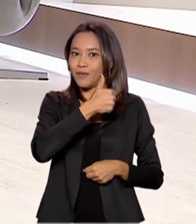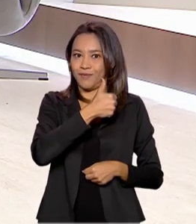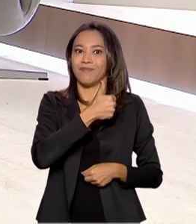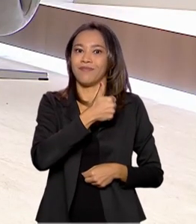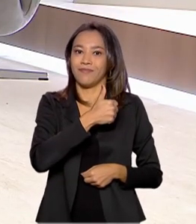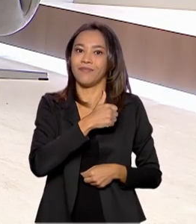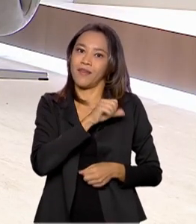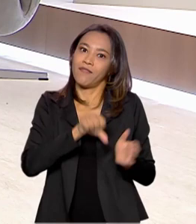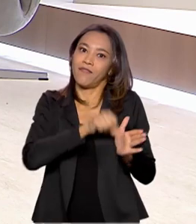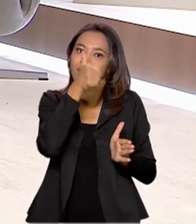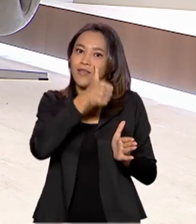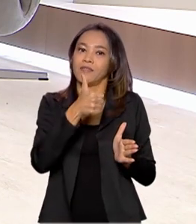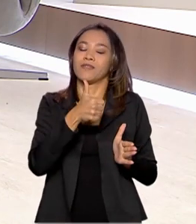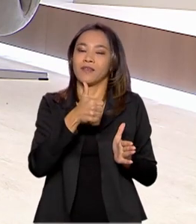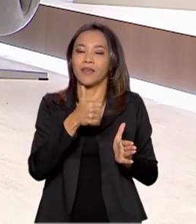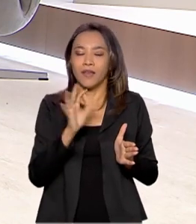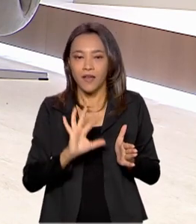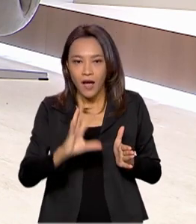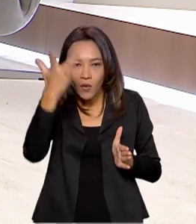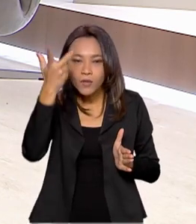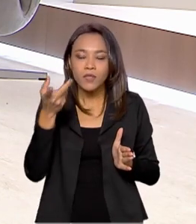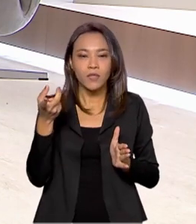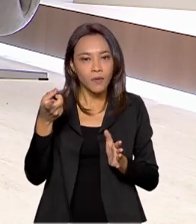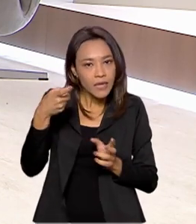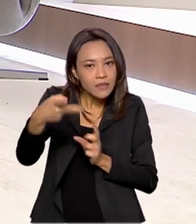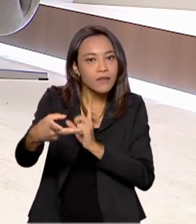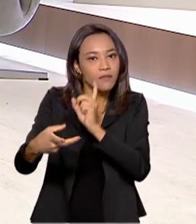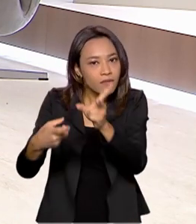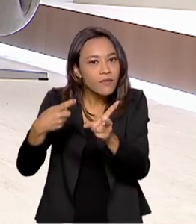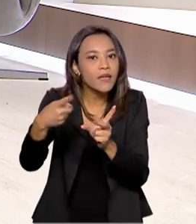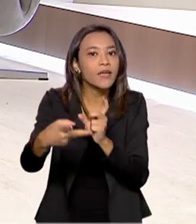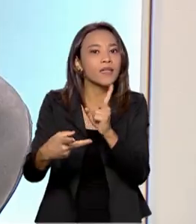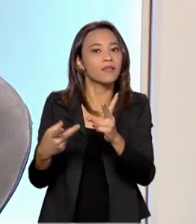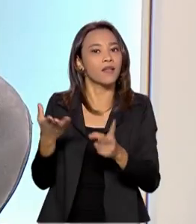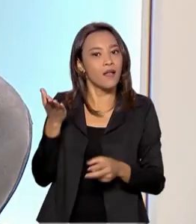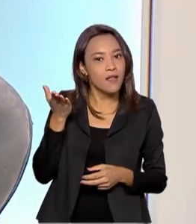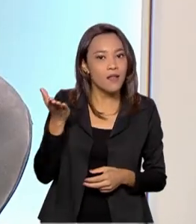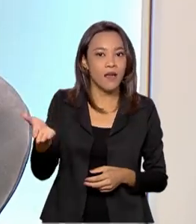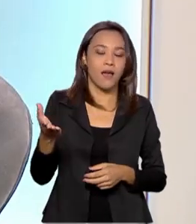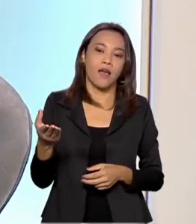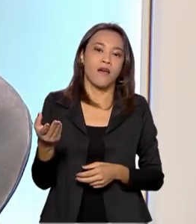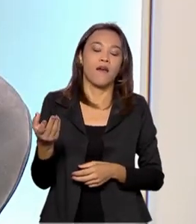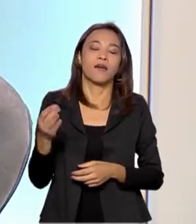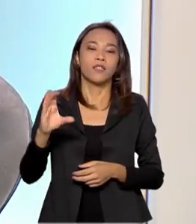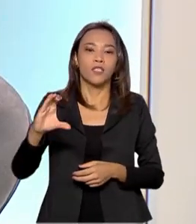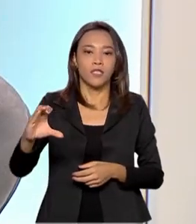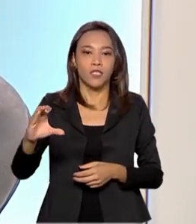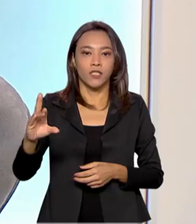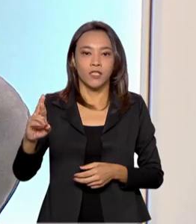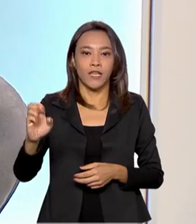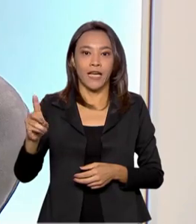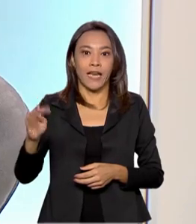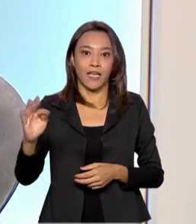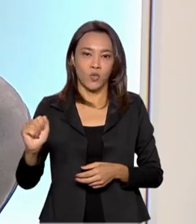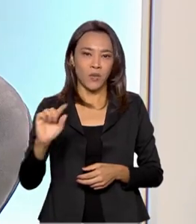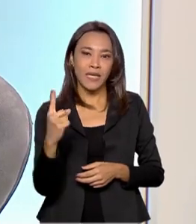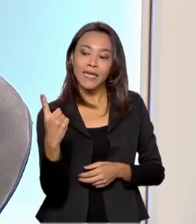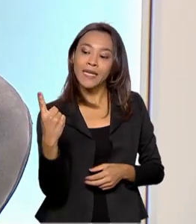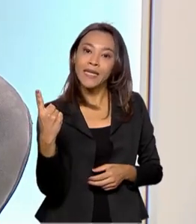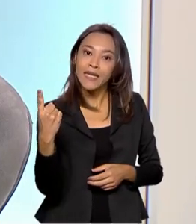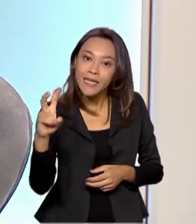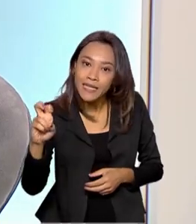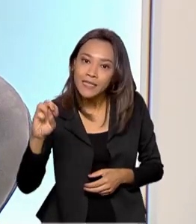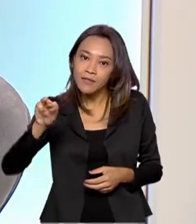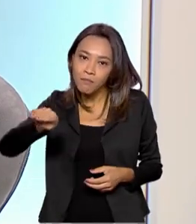dos créditos de descarbonização na nossa Bolsa de Valores. Comercializamos cerca de 15 milhões de